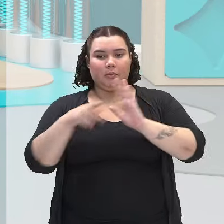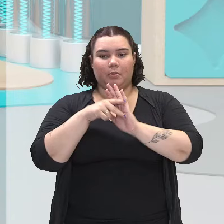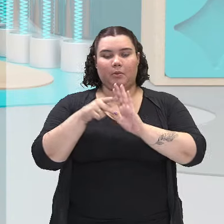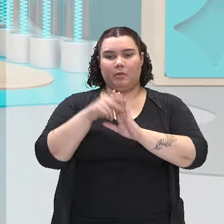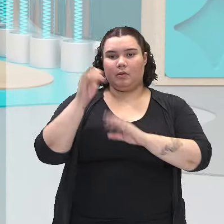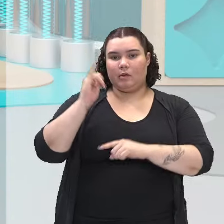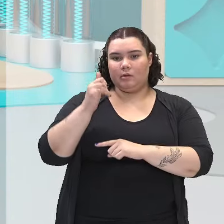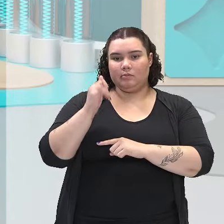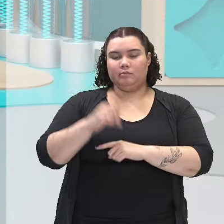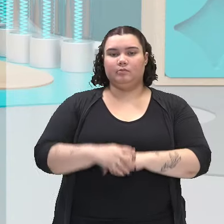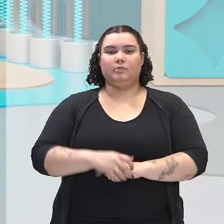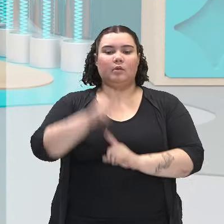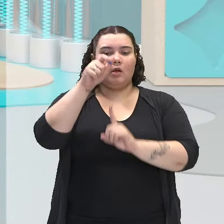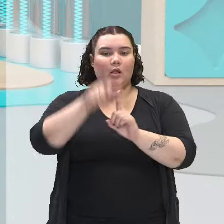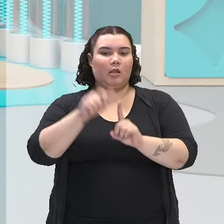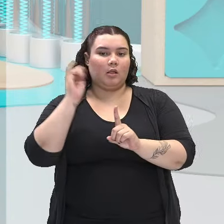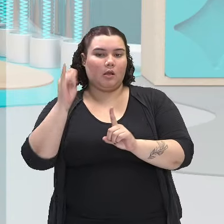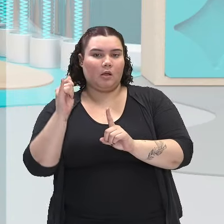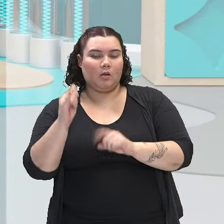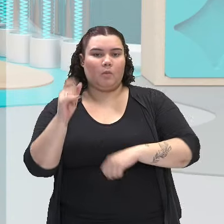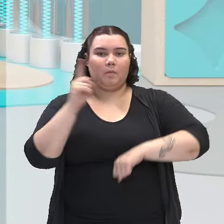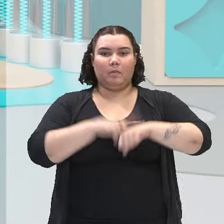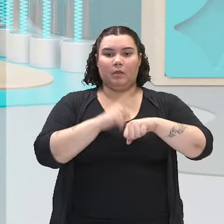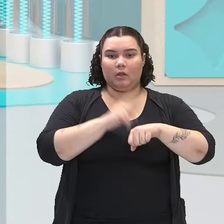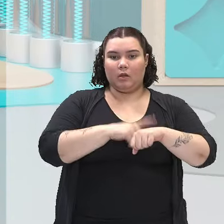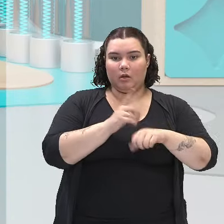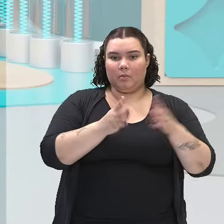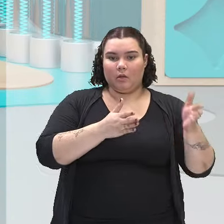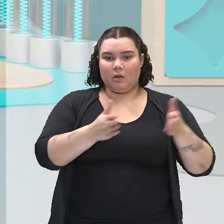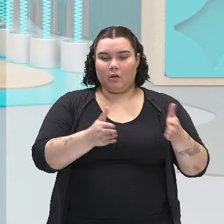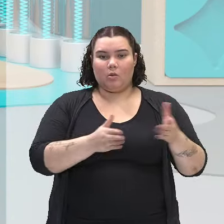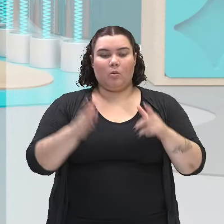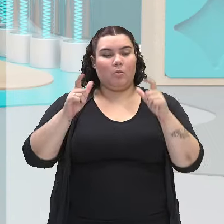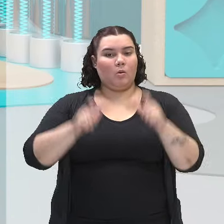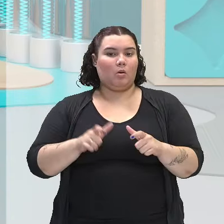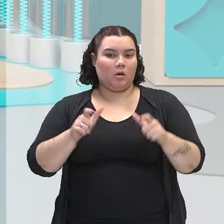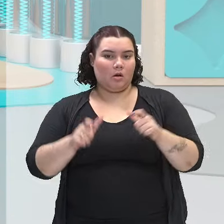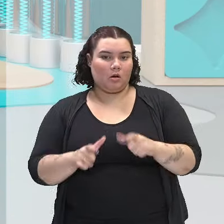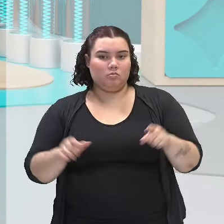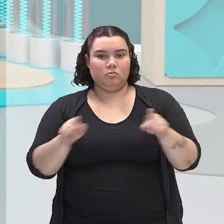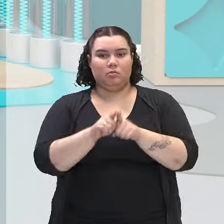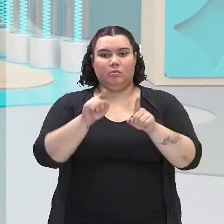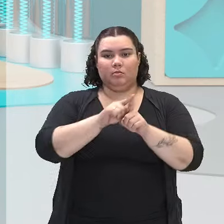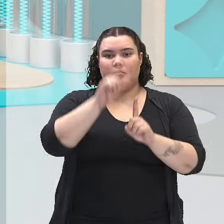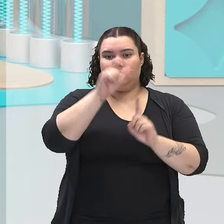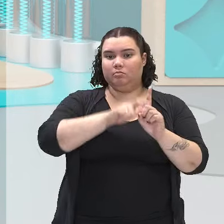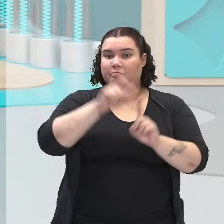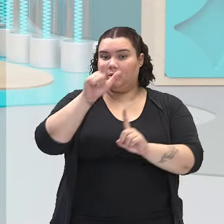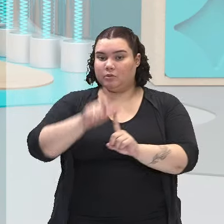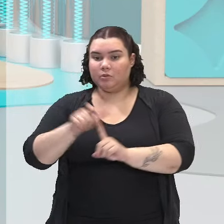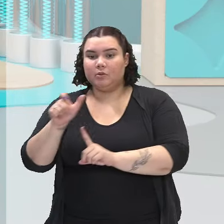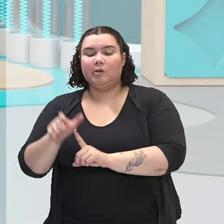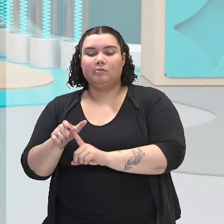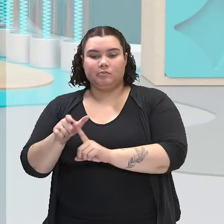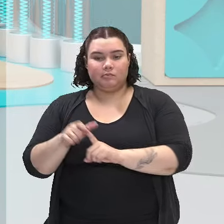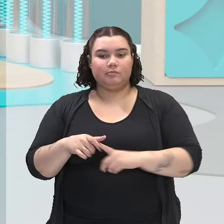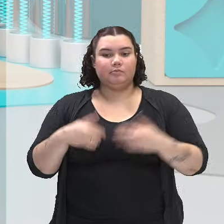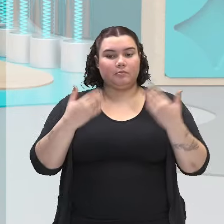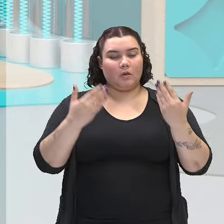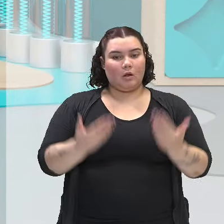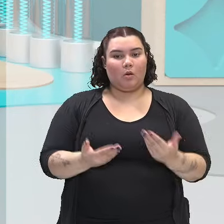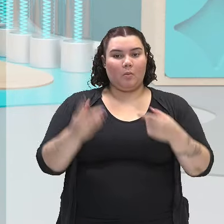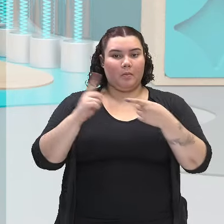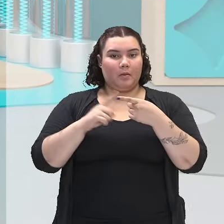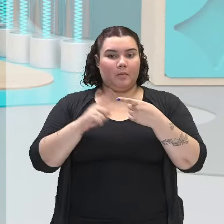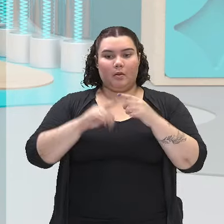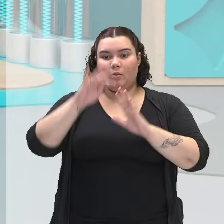Como o narrador, o tempo, o espaço, as personagens. Então, o primeiro